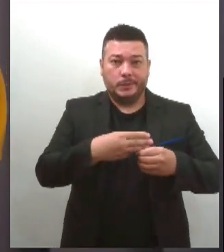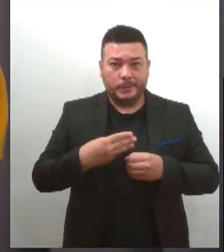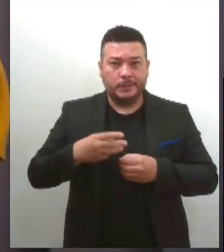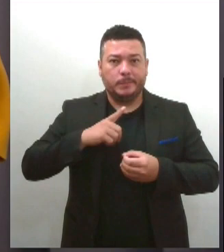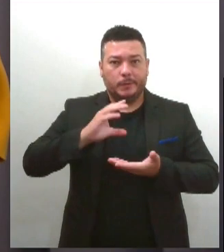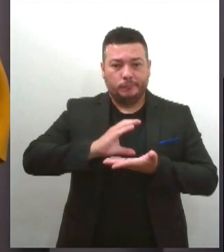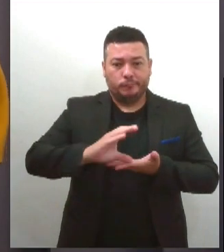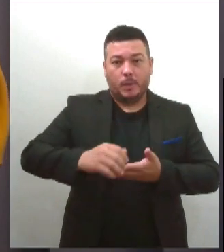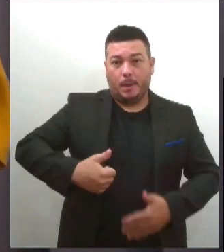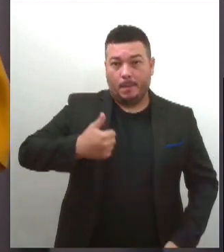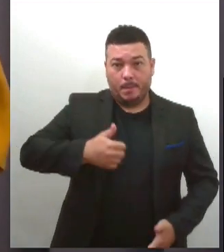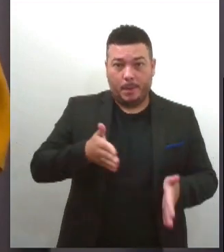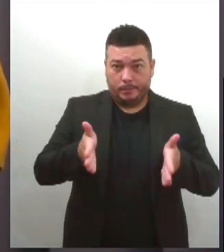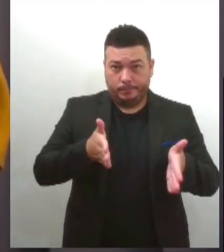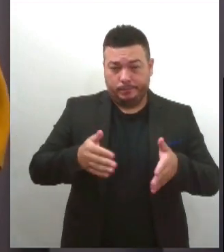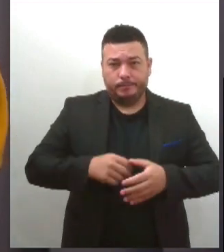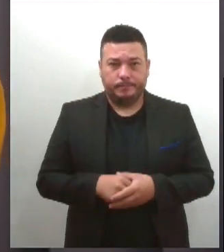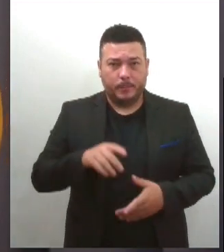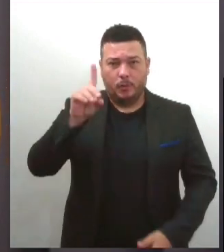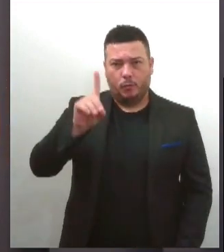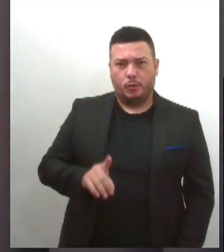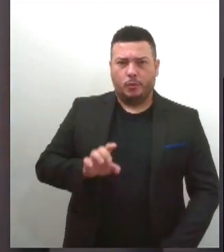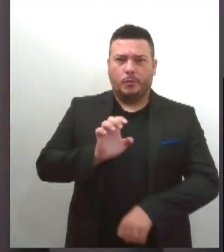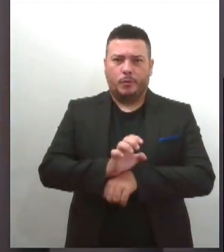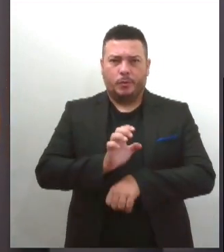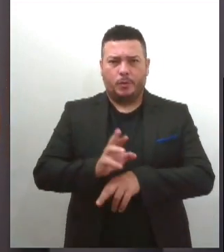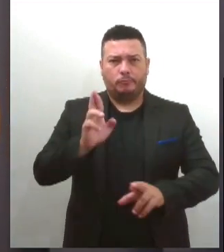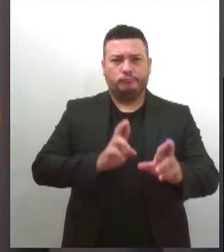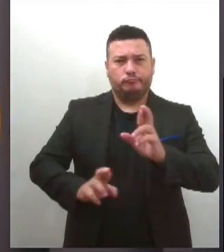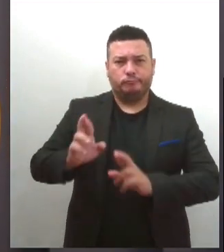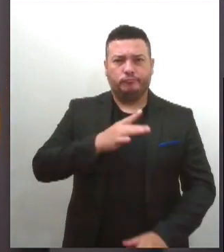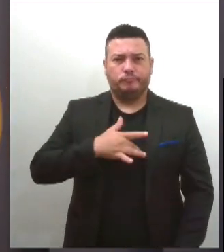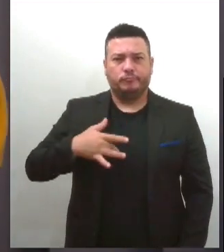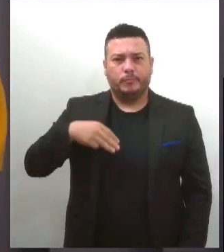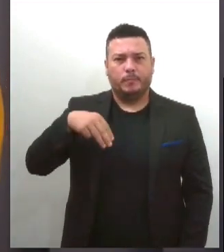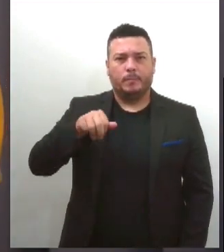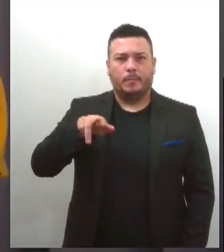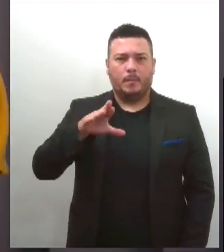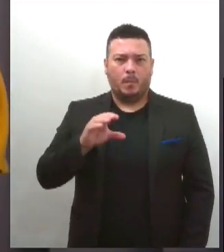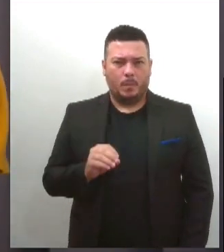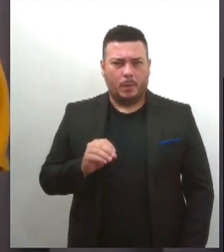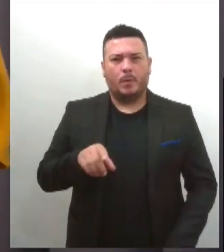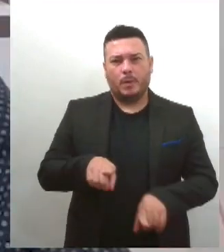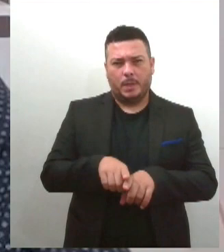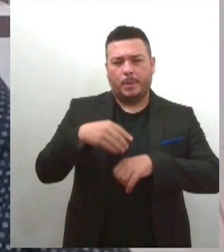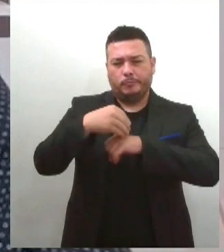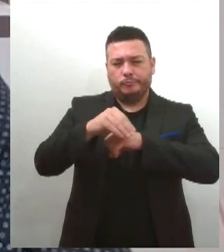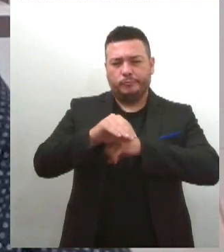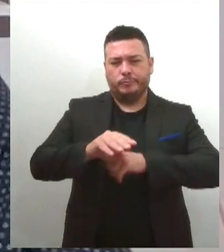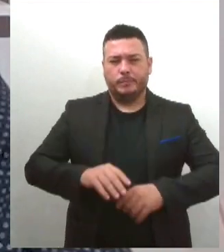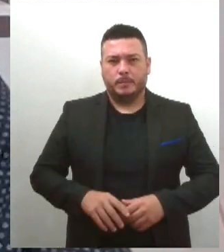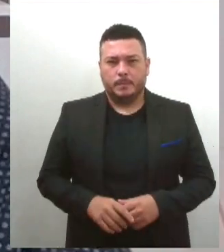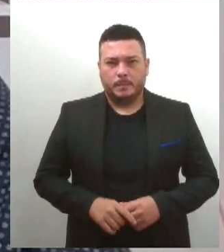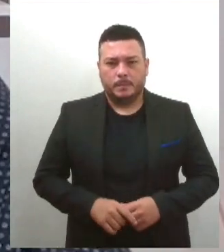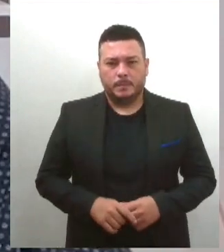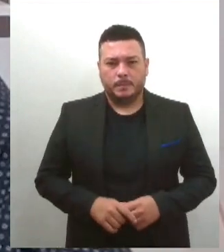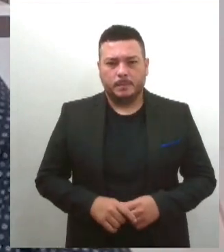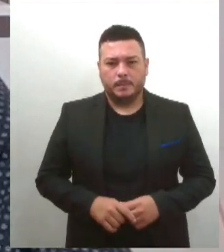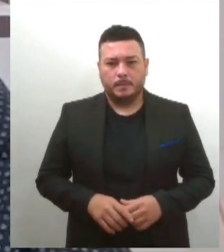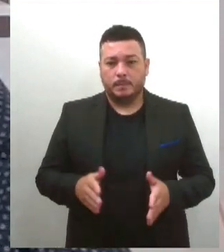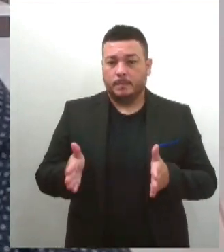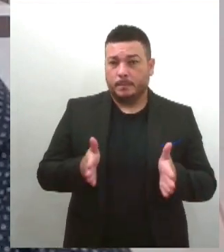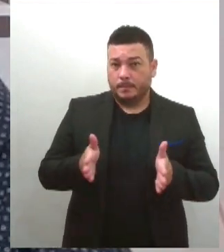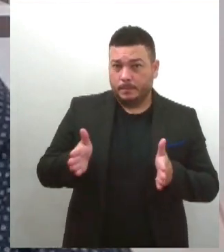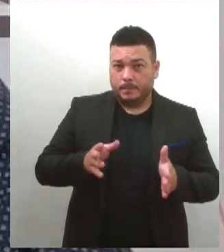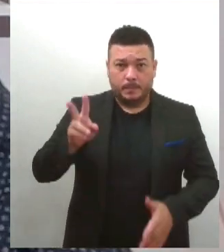campanha, o diretor estadual de vigilância em saúde, Marco Aurélio Góes, também traz informações. Durante a segunda-feira pela manhã